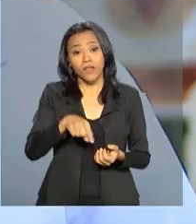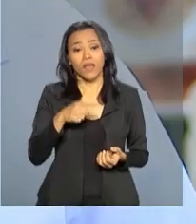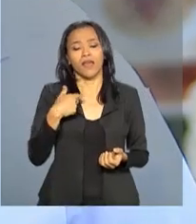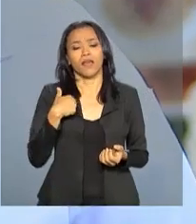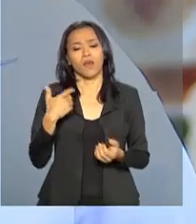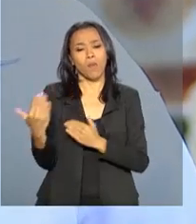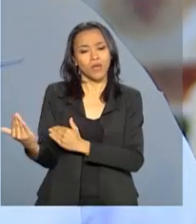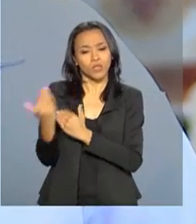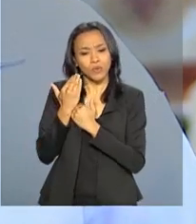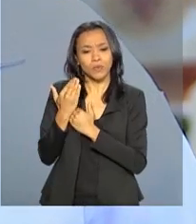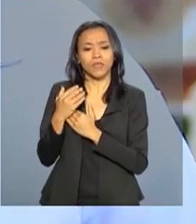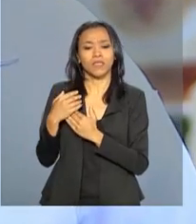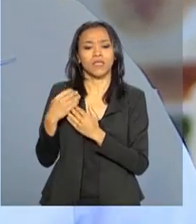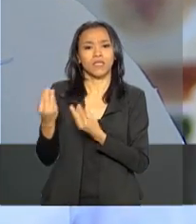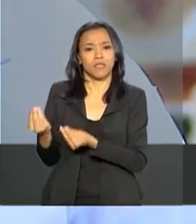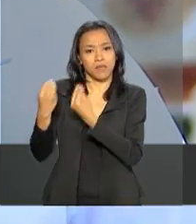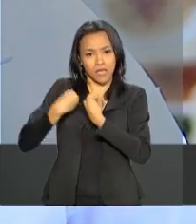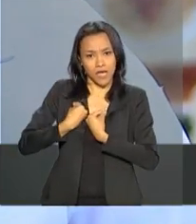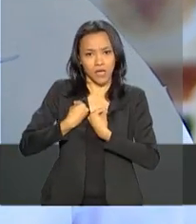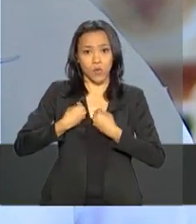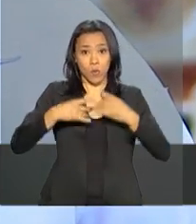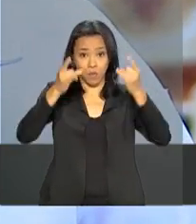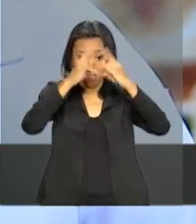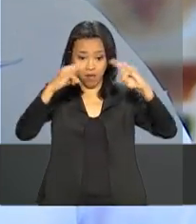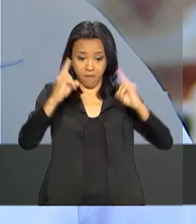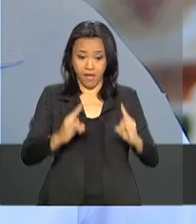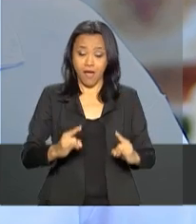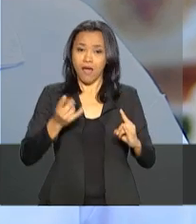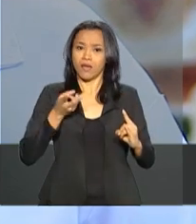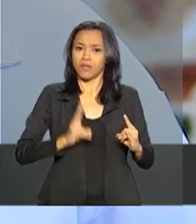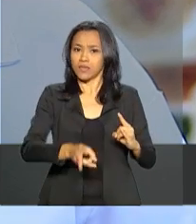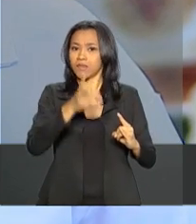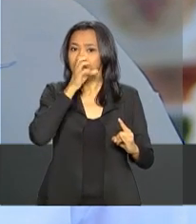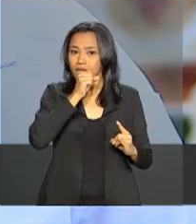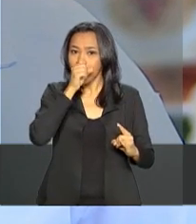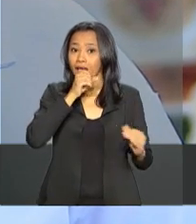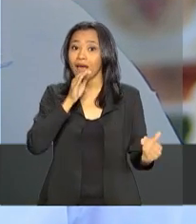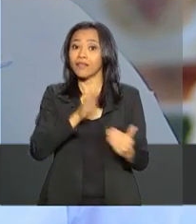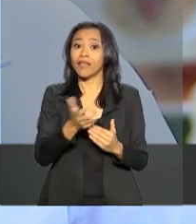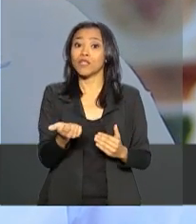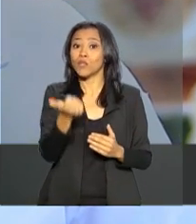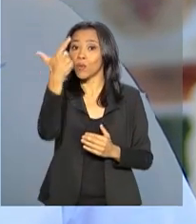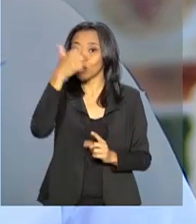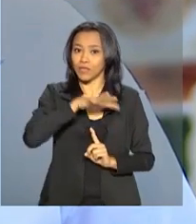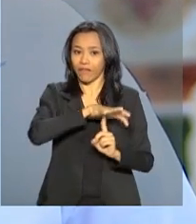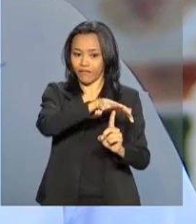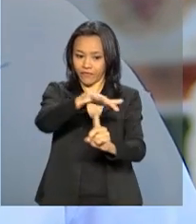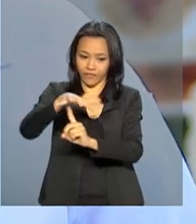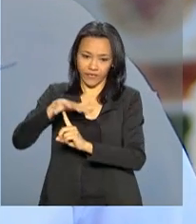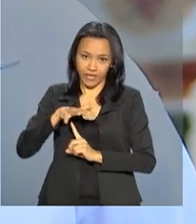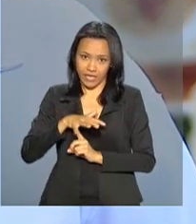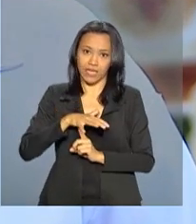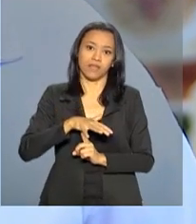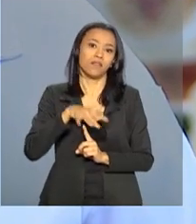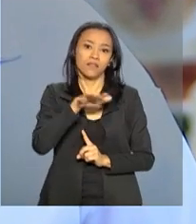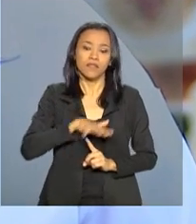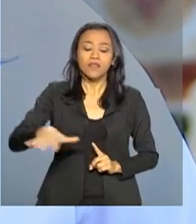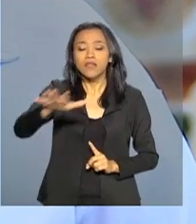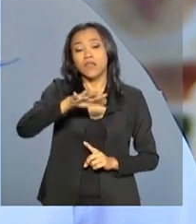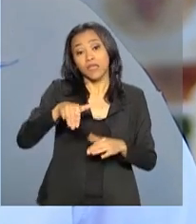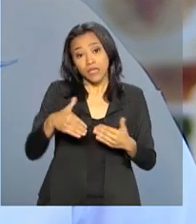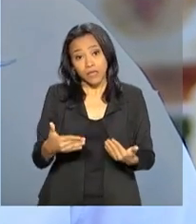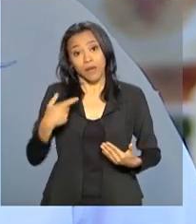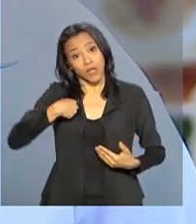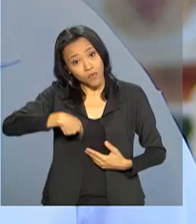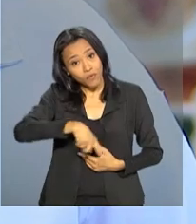na Imatera, eles me cederam uma barraca todo sábado até o meio-dia, funciona a feira de legumes, hortifruti. Aí